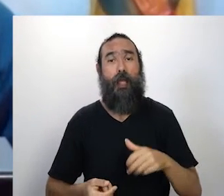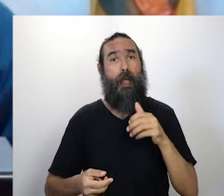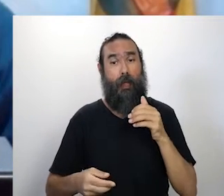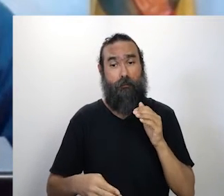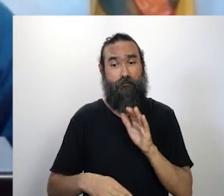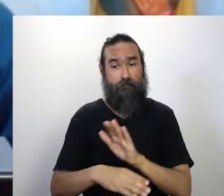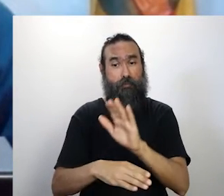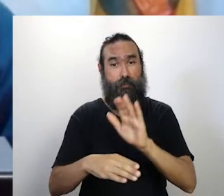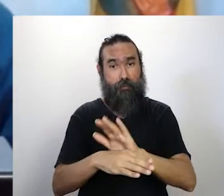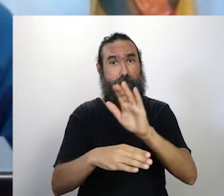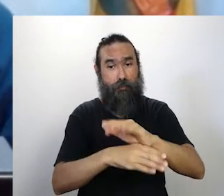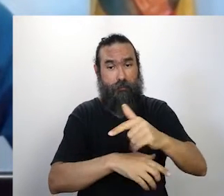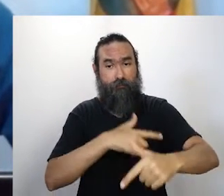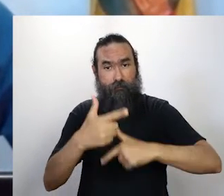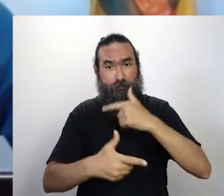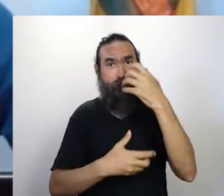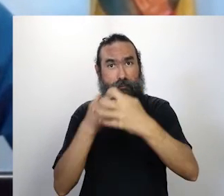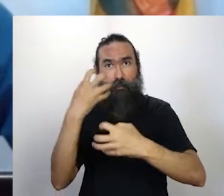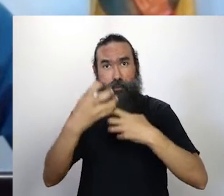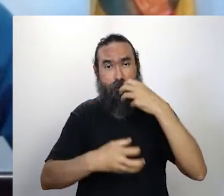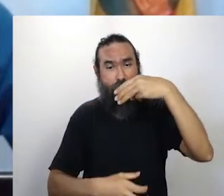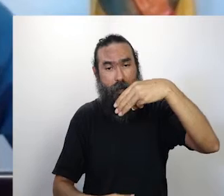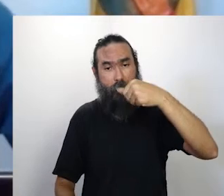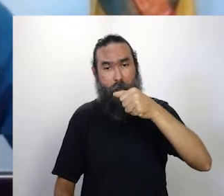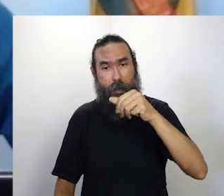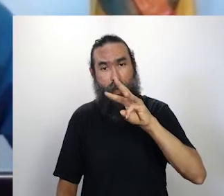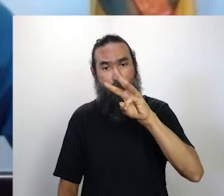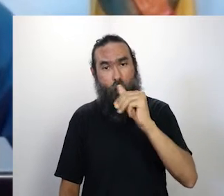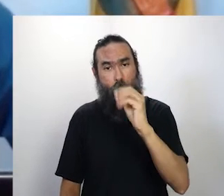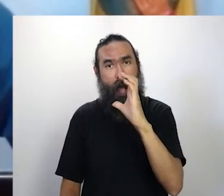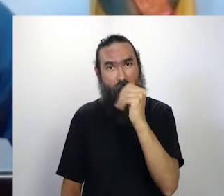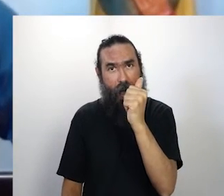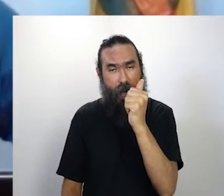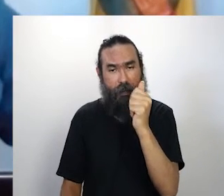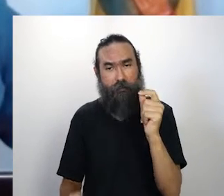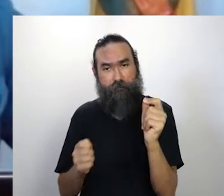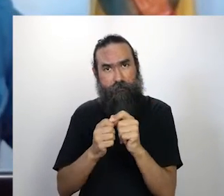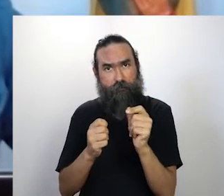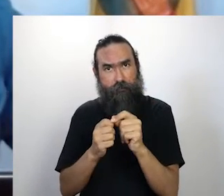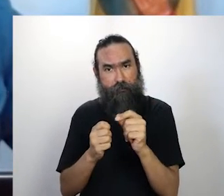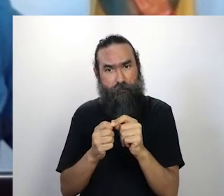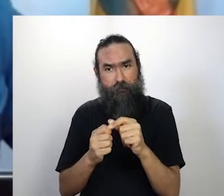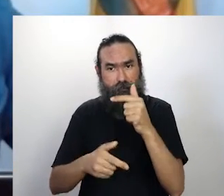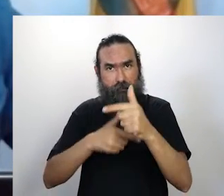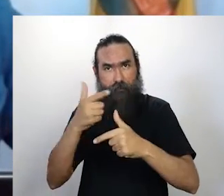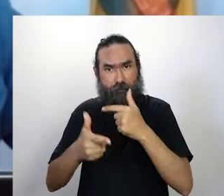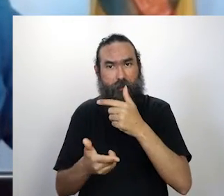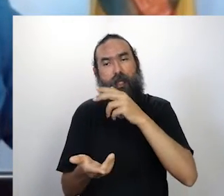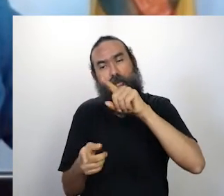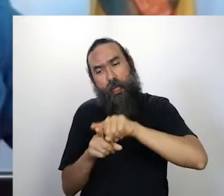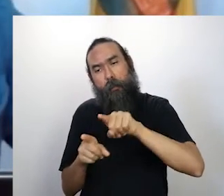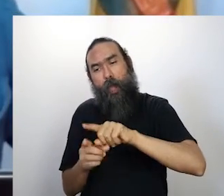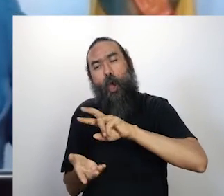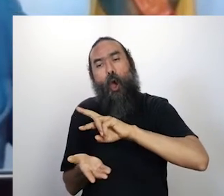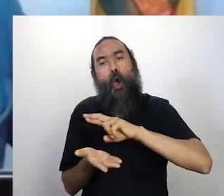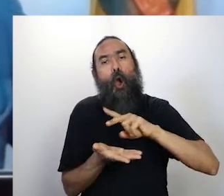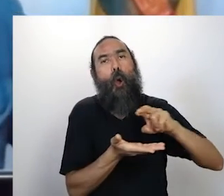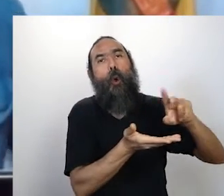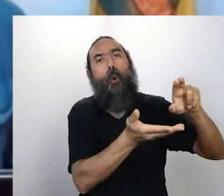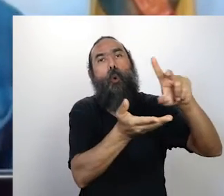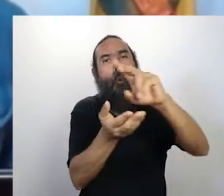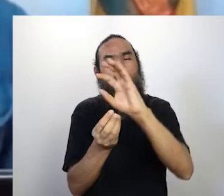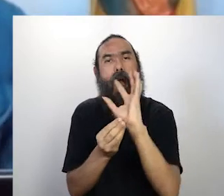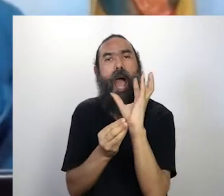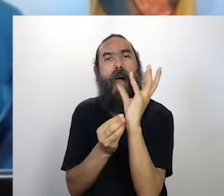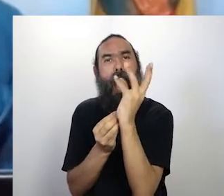todos os CDs e DVDs do Mauaca, além de CDs de outros artistas. E hoje está aqui nessa janelinha conversando com a gente e com o povo de casa.